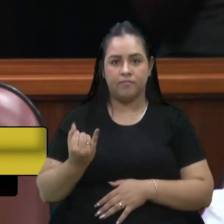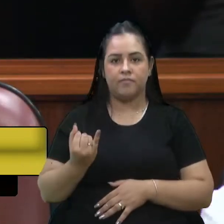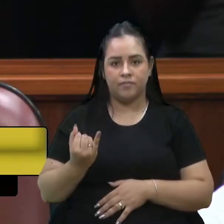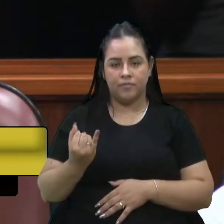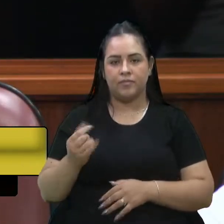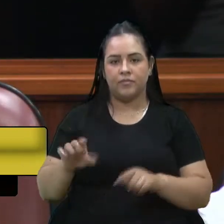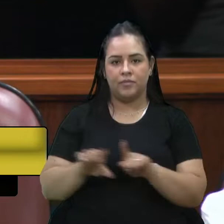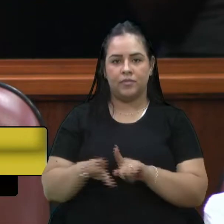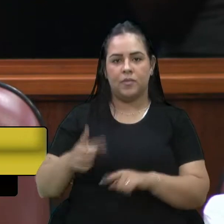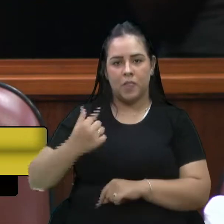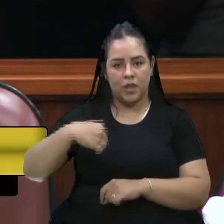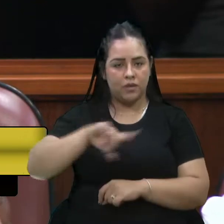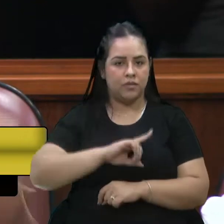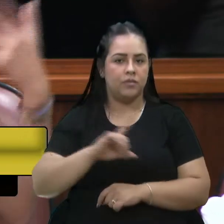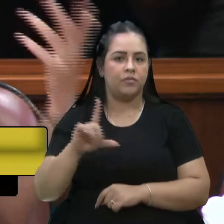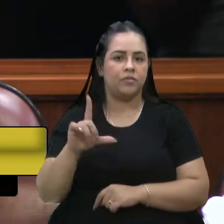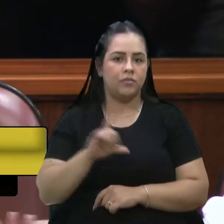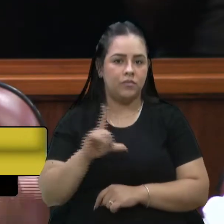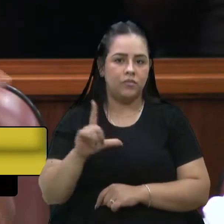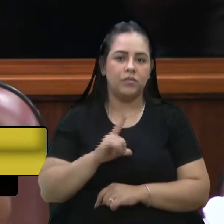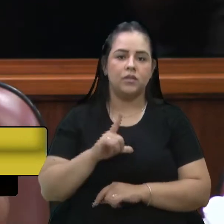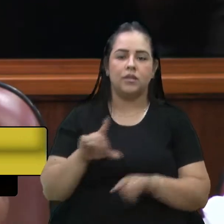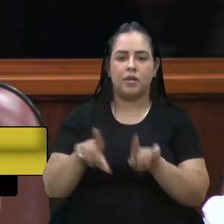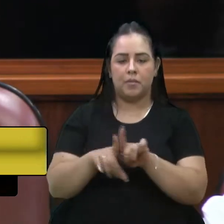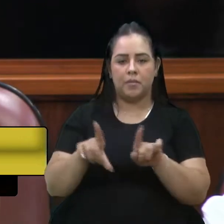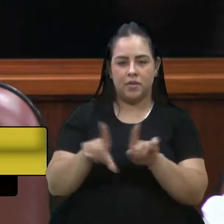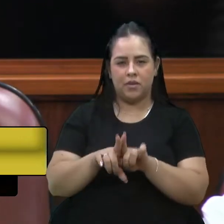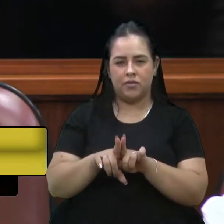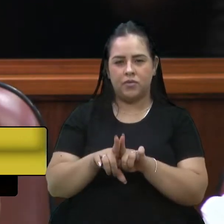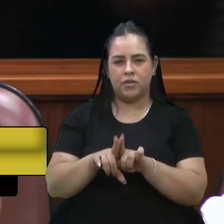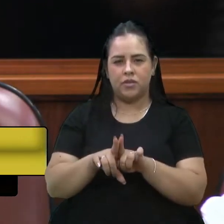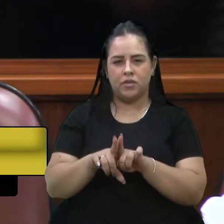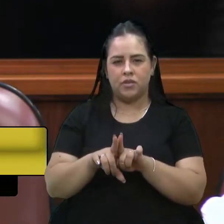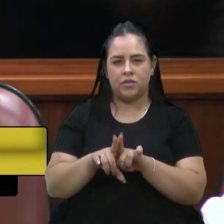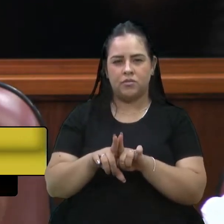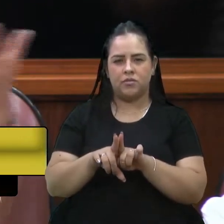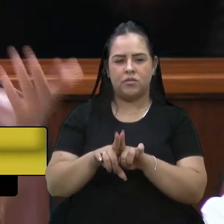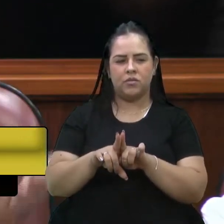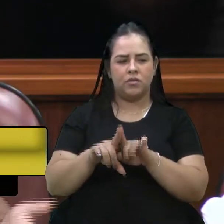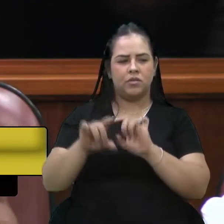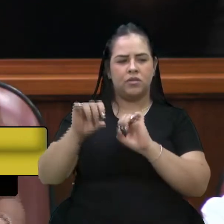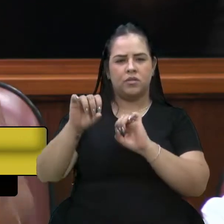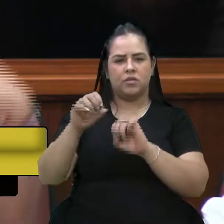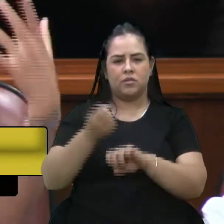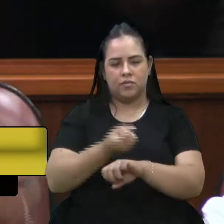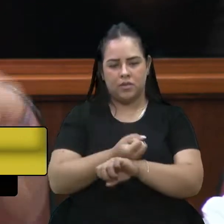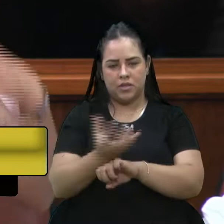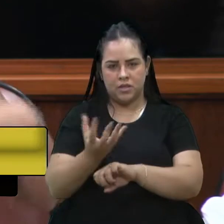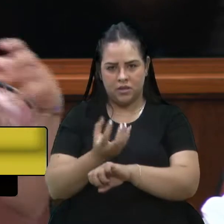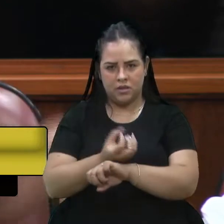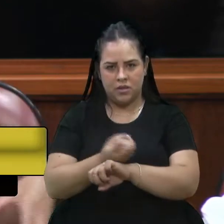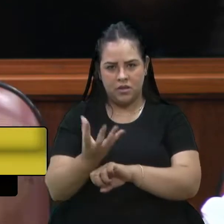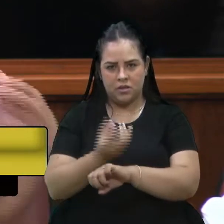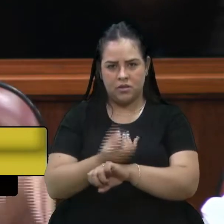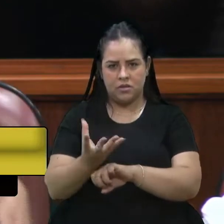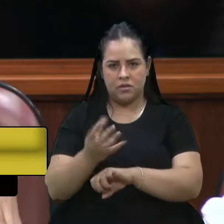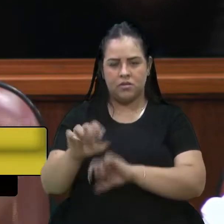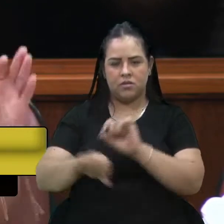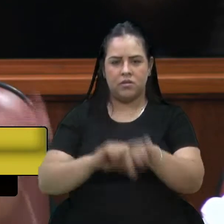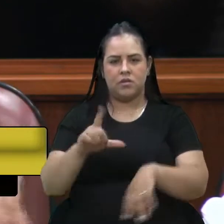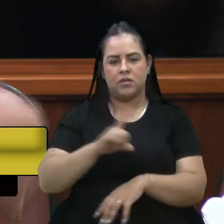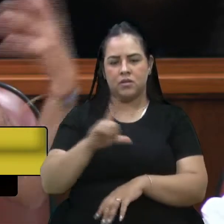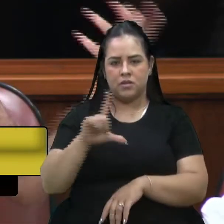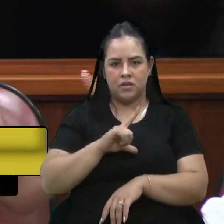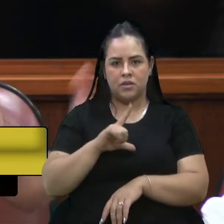Nós tínhamos a questão da alfabetização de pessoas não alfabetizadas, principalmente visando as pessoas